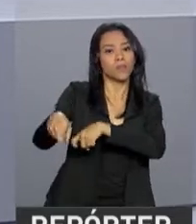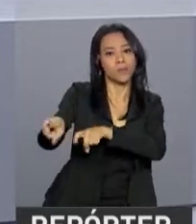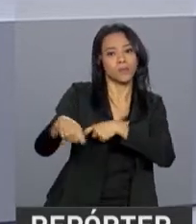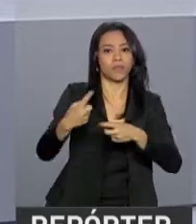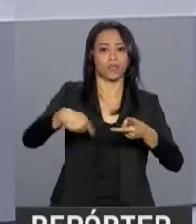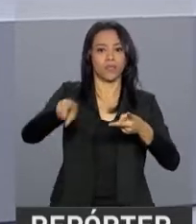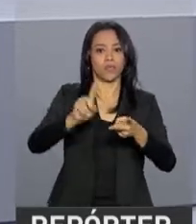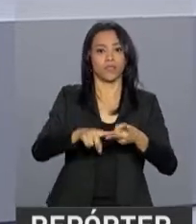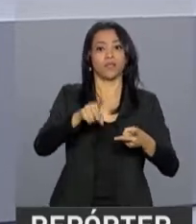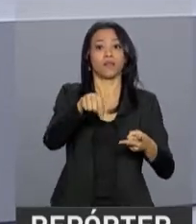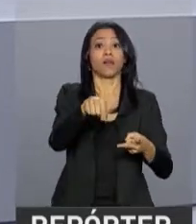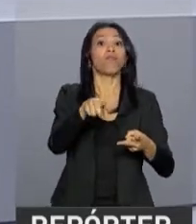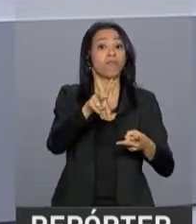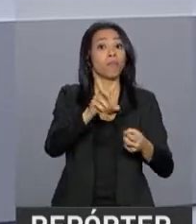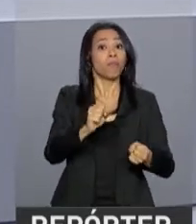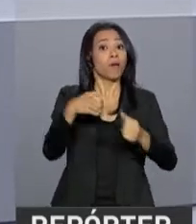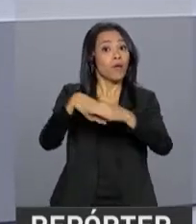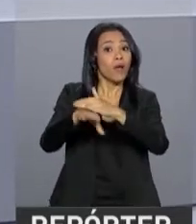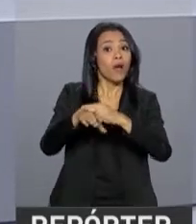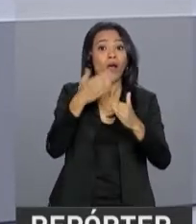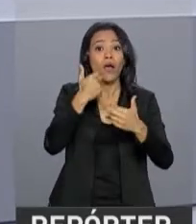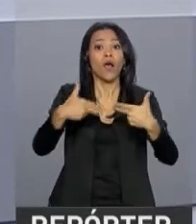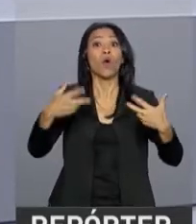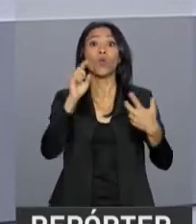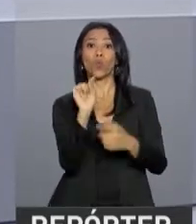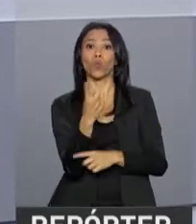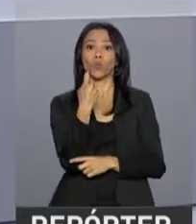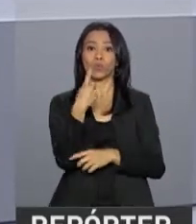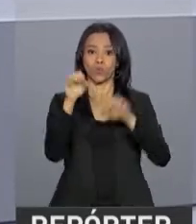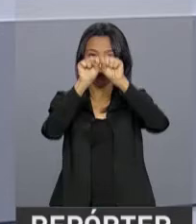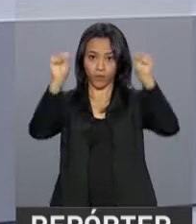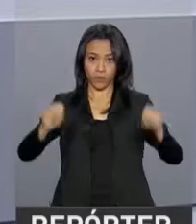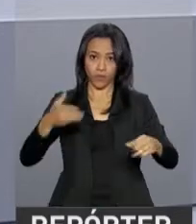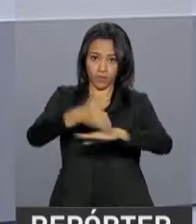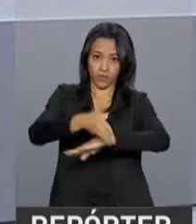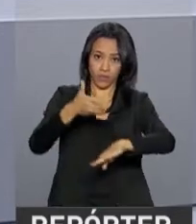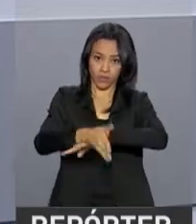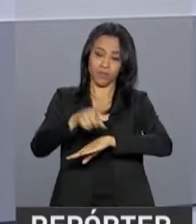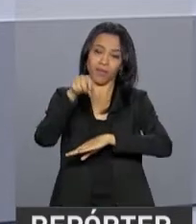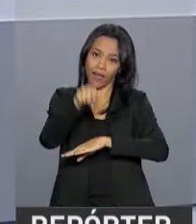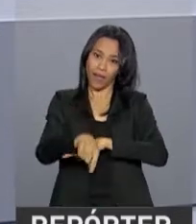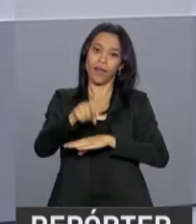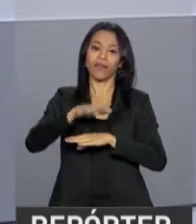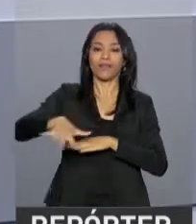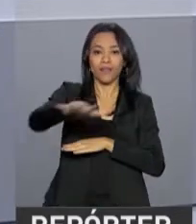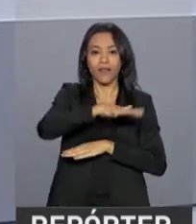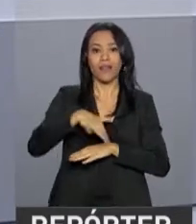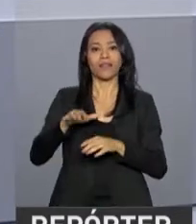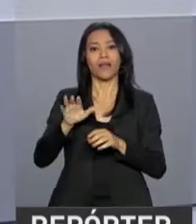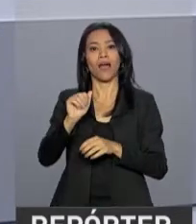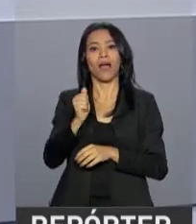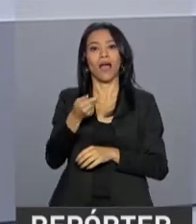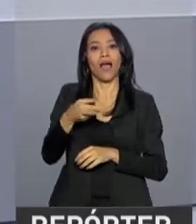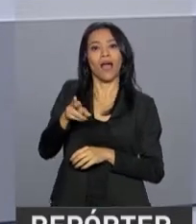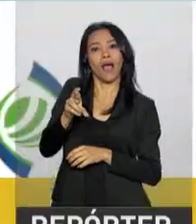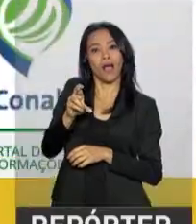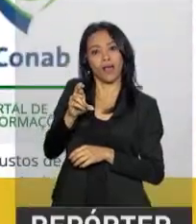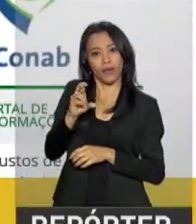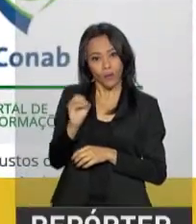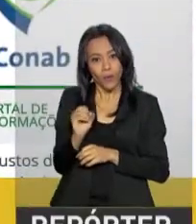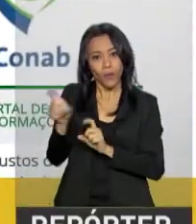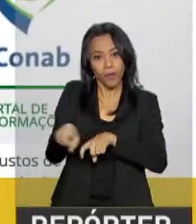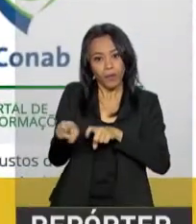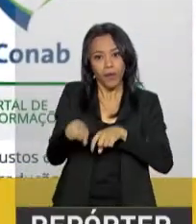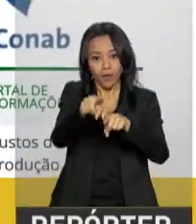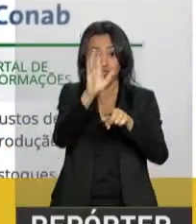abastecimento podem agora ser acessados em um único local, o Portal de Informações Agropecuárias. O sistema foi lançado pela